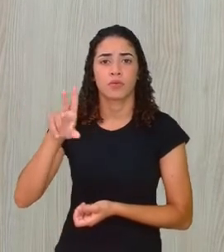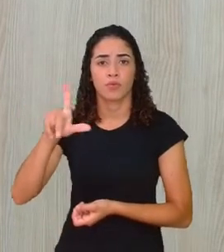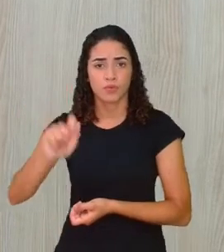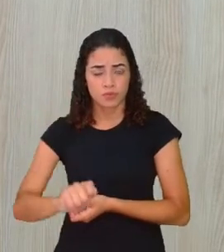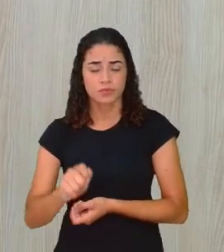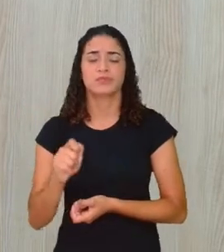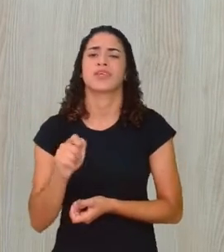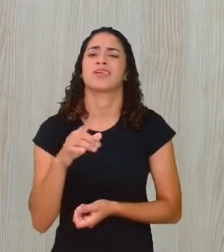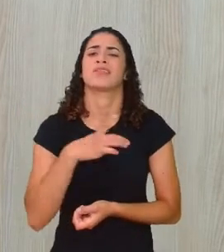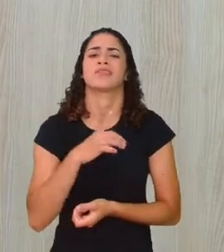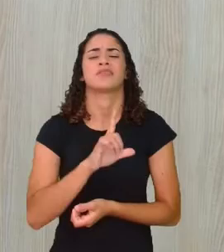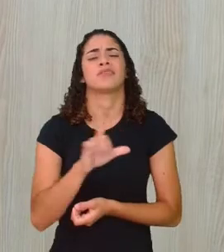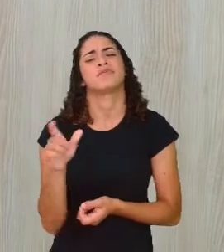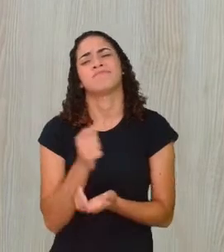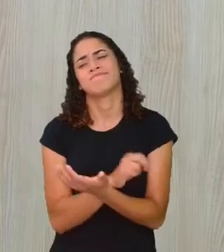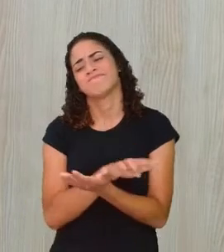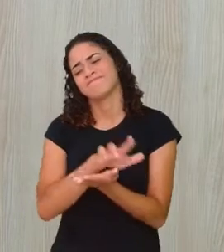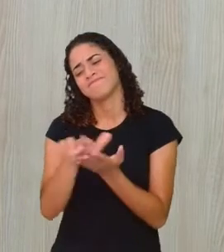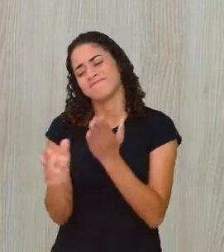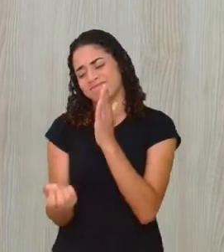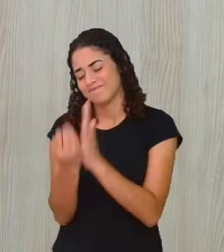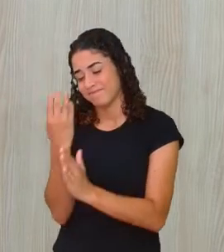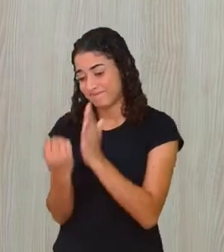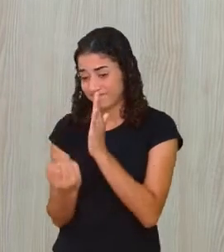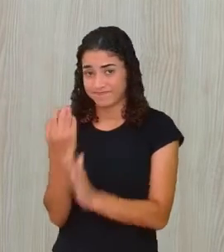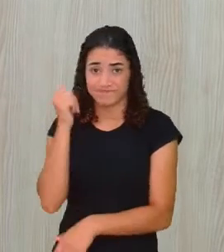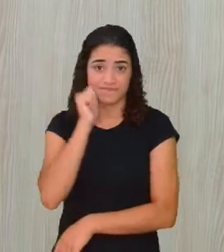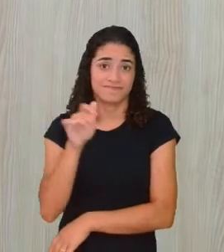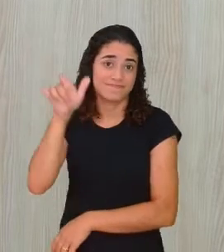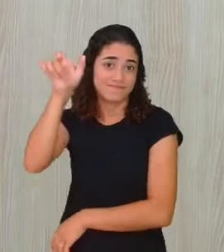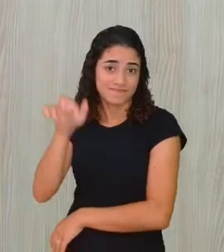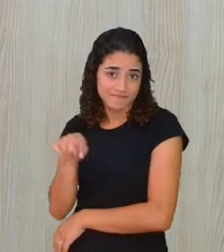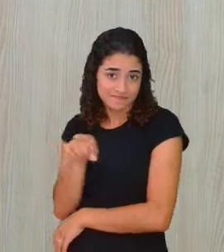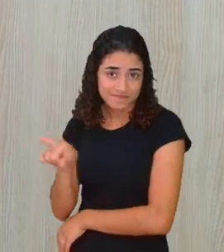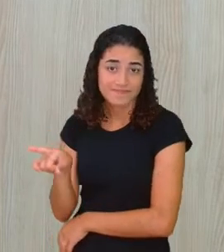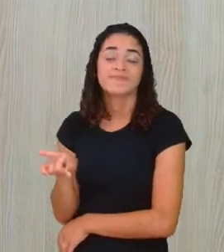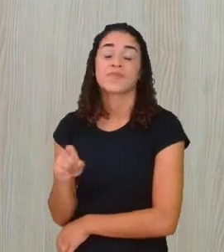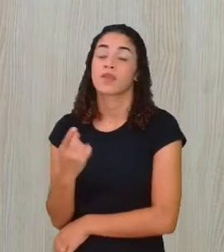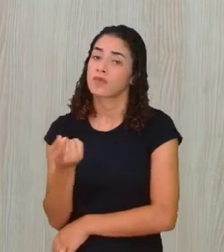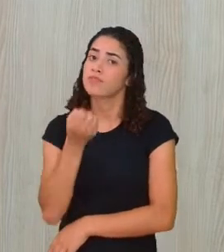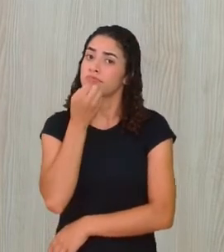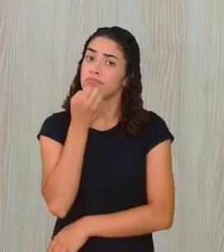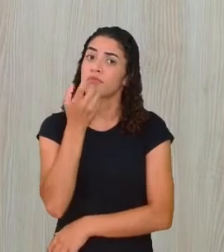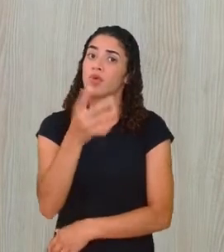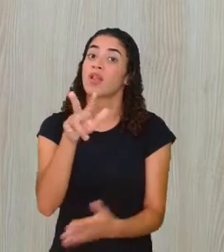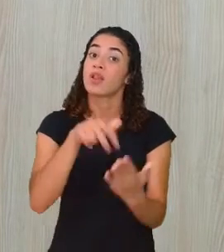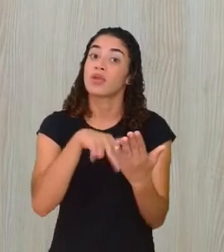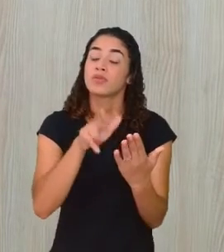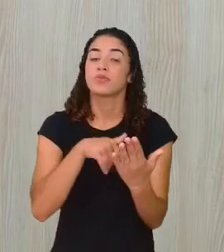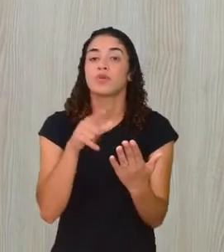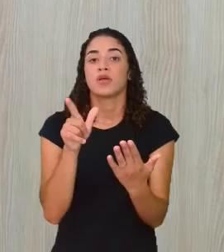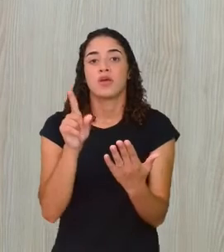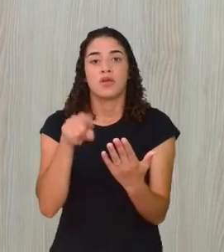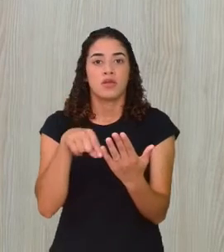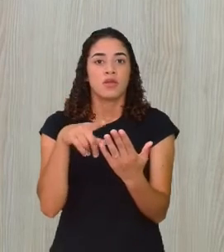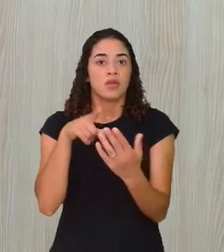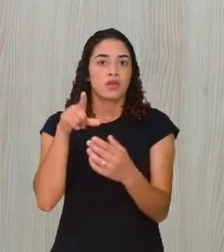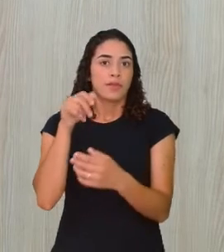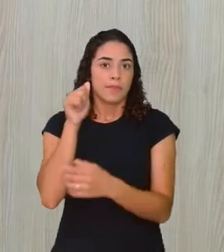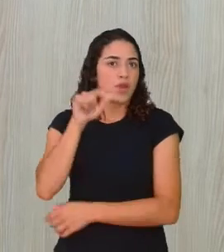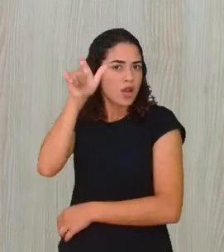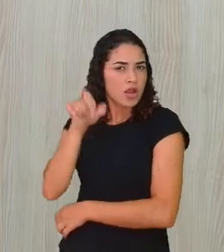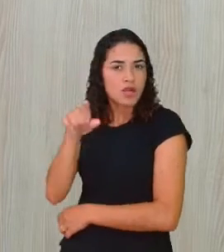infinidade de produções de Conceição Evaristo. Então, eu acho que vale a leitura. Ela tem um livro de contos que eu acho